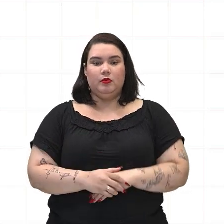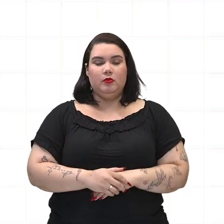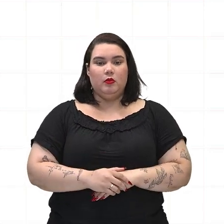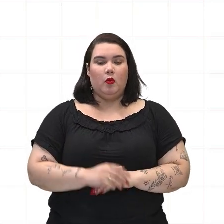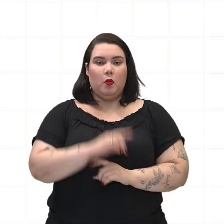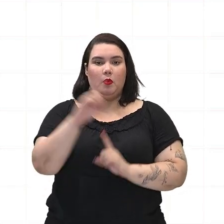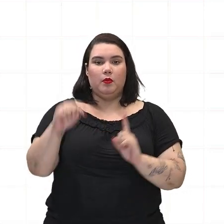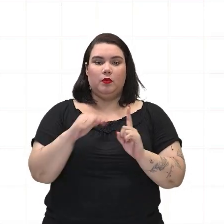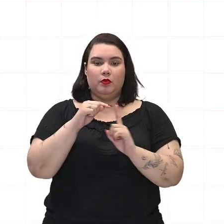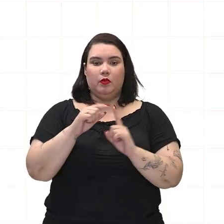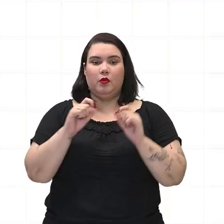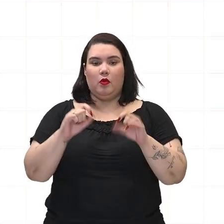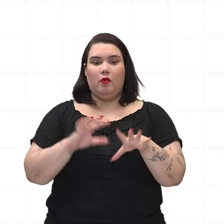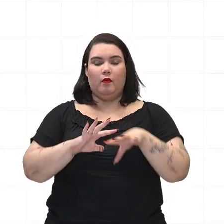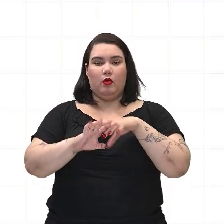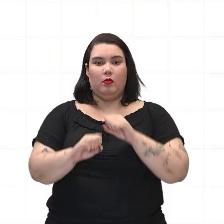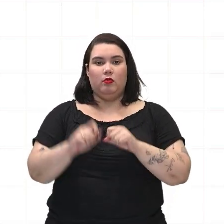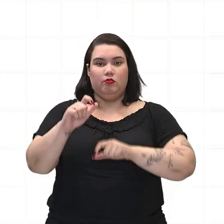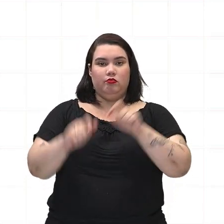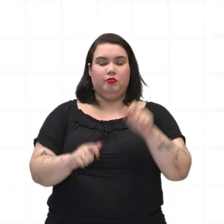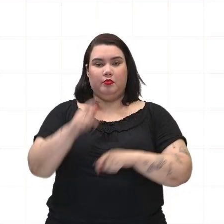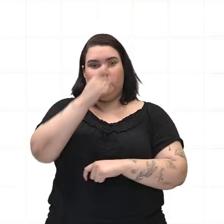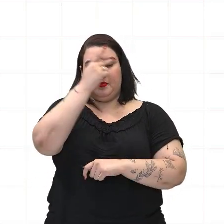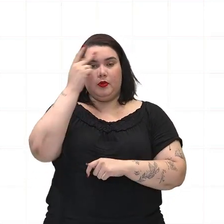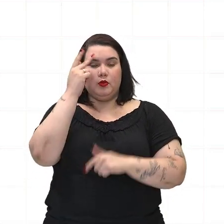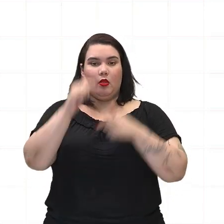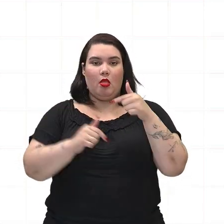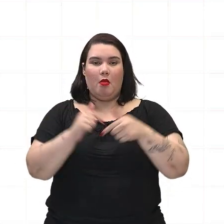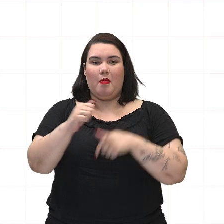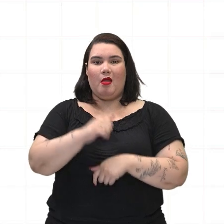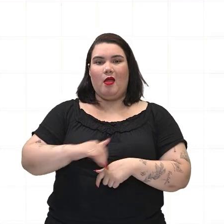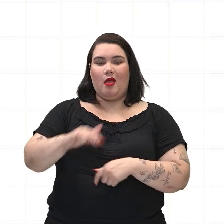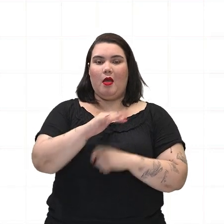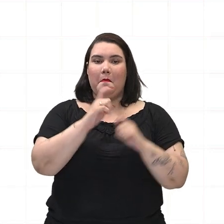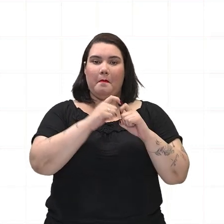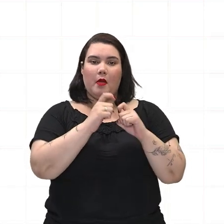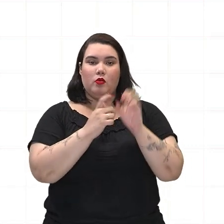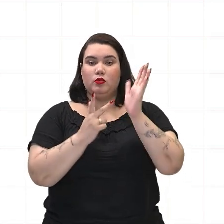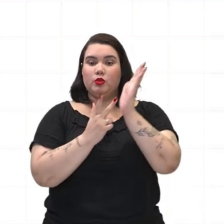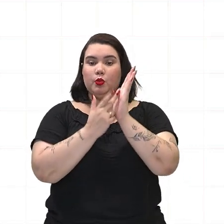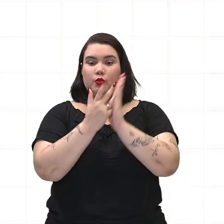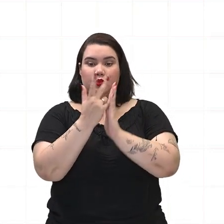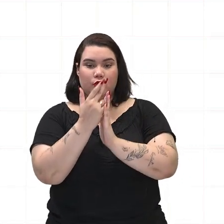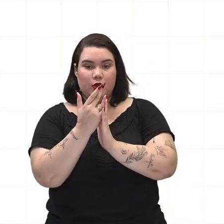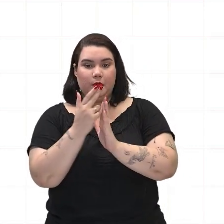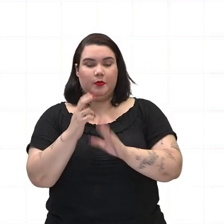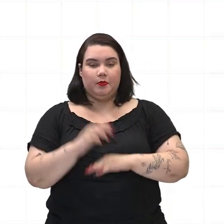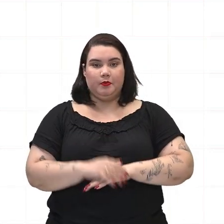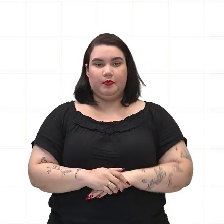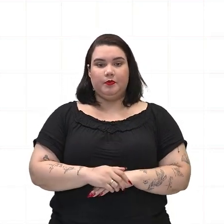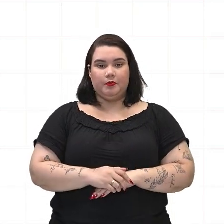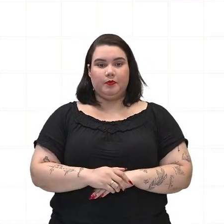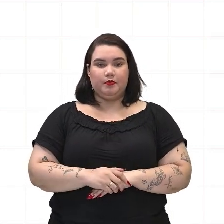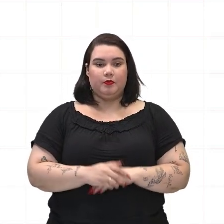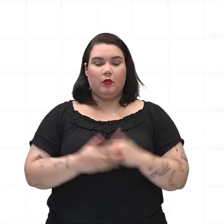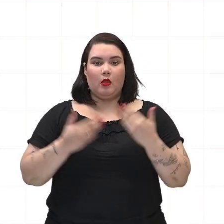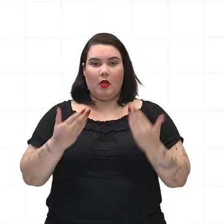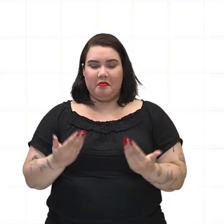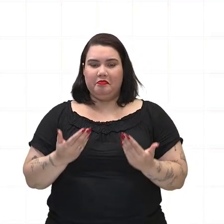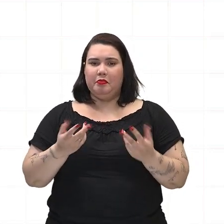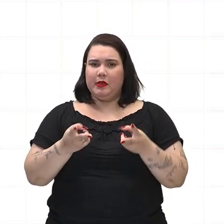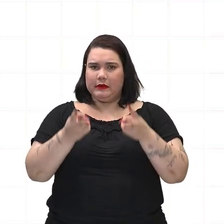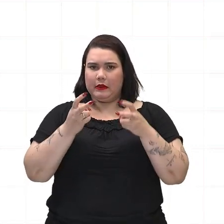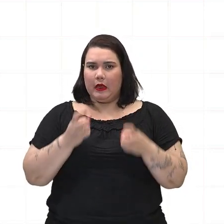formar cirurgiões, né, pautado para a área da medicina. Então, olha só que mudança